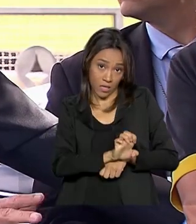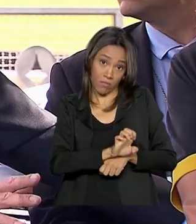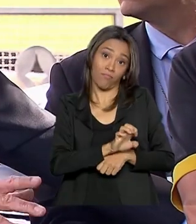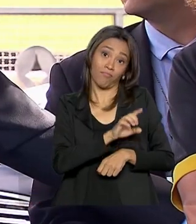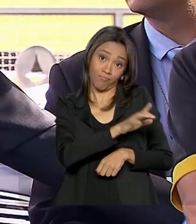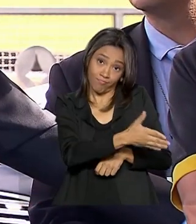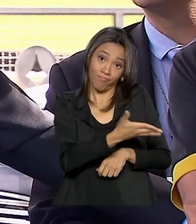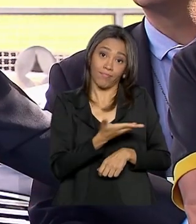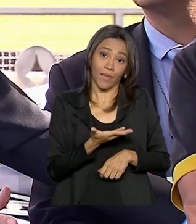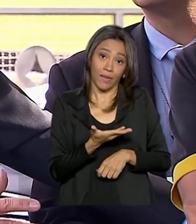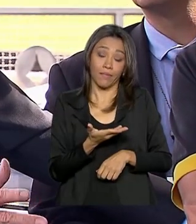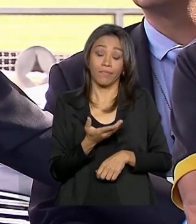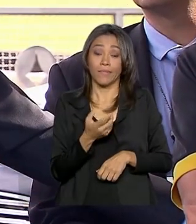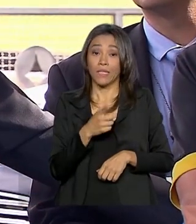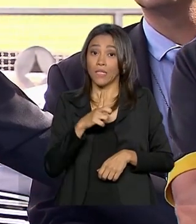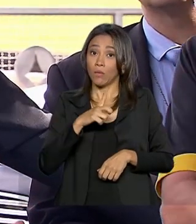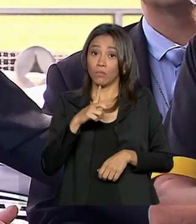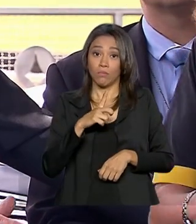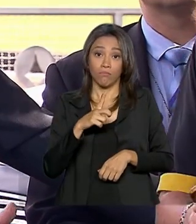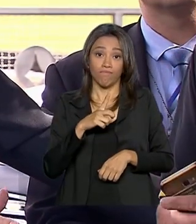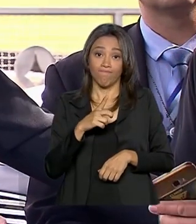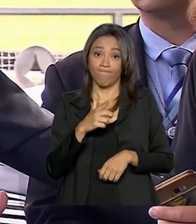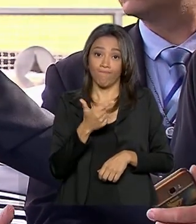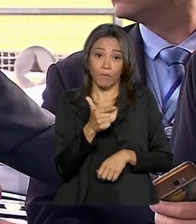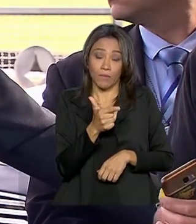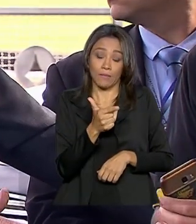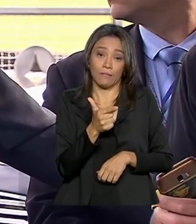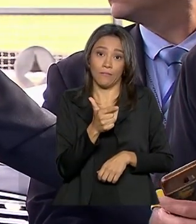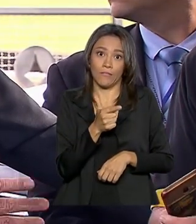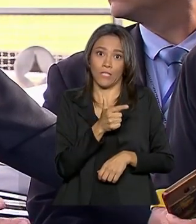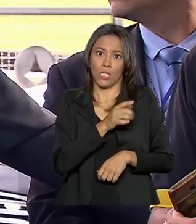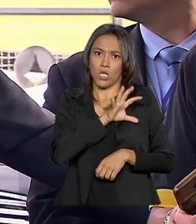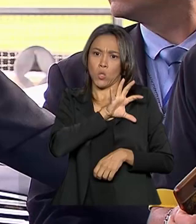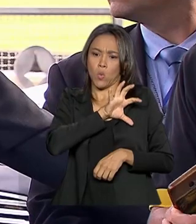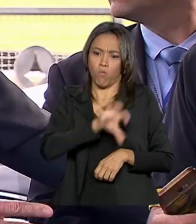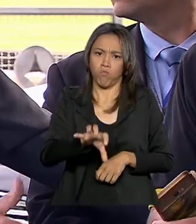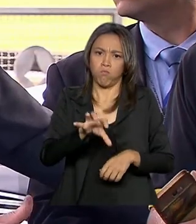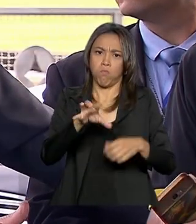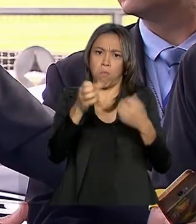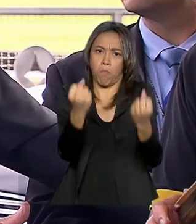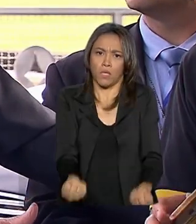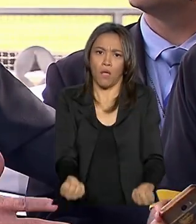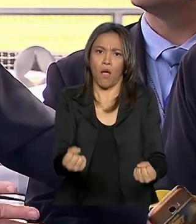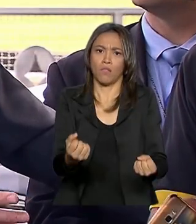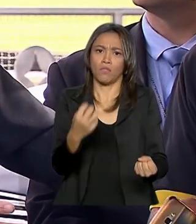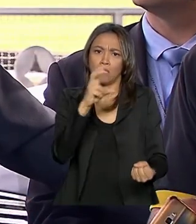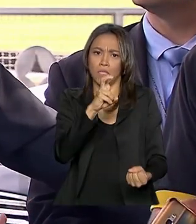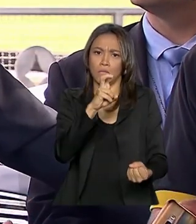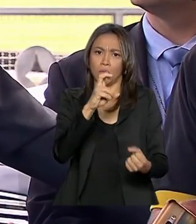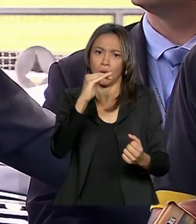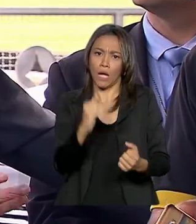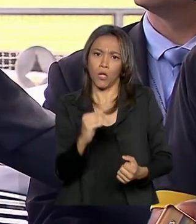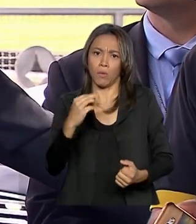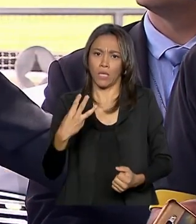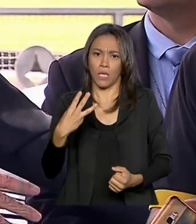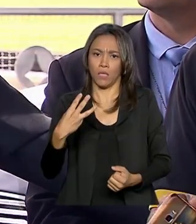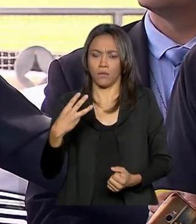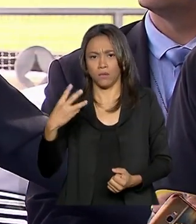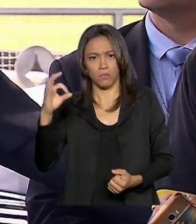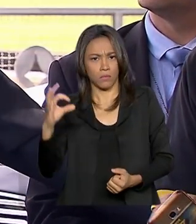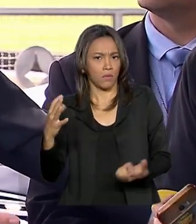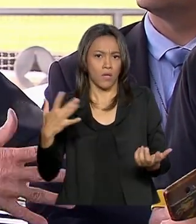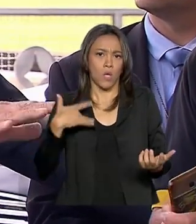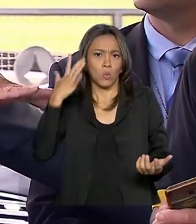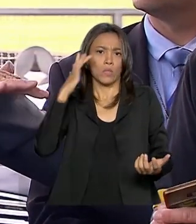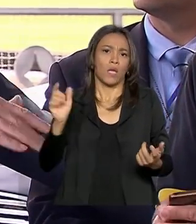a vida, não houve. O impacto não foi grande. Ainda foi 5%, passou para 3,5%. Não sei quanto é que está hoje a diferença em relação ao nosso